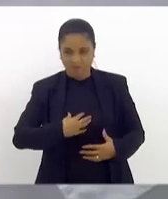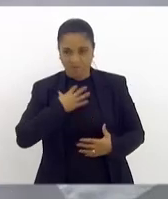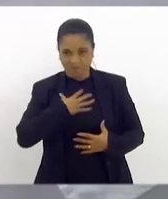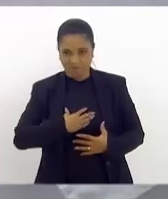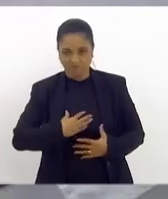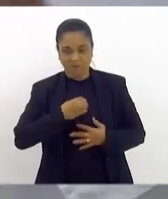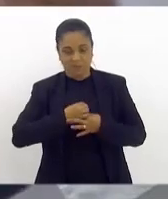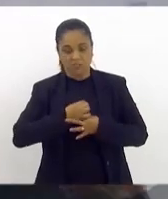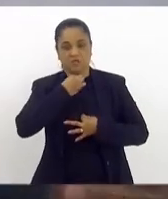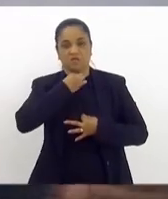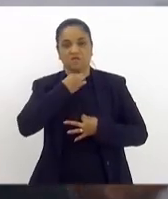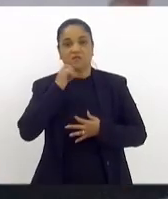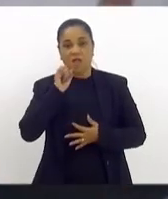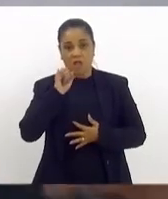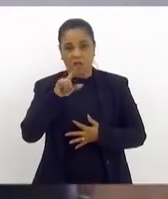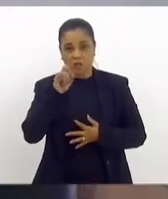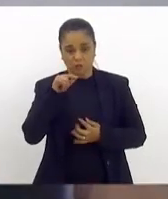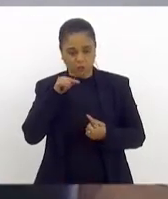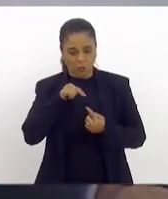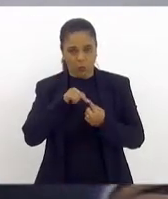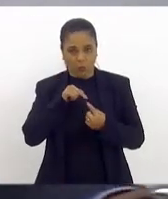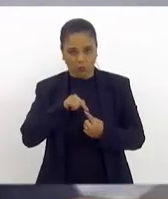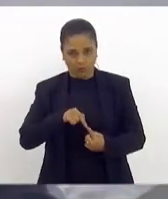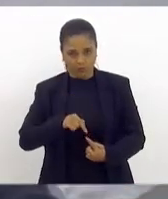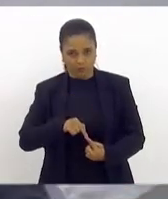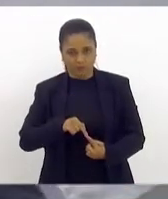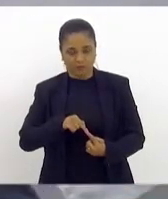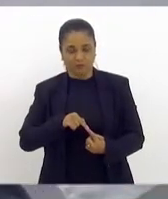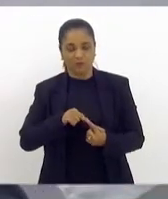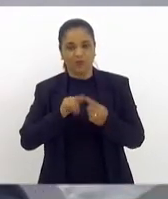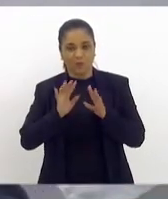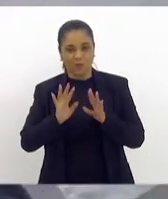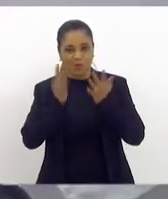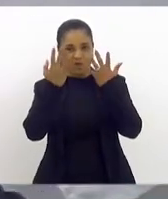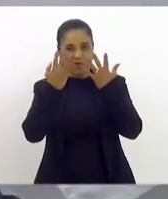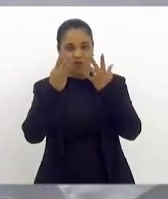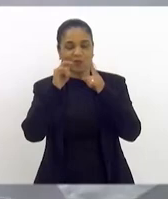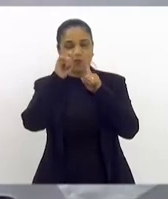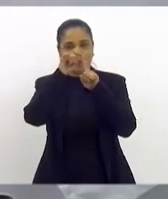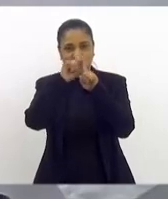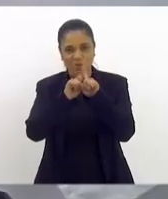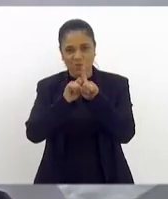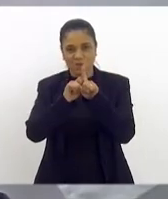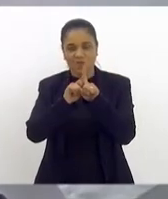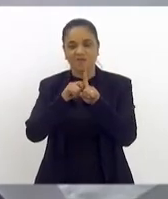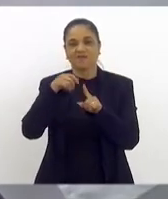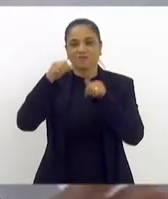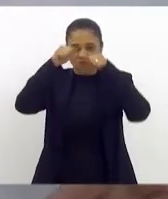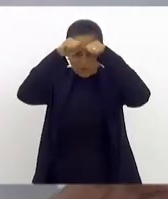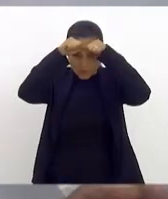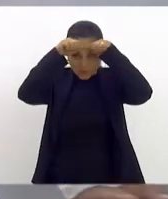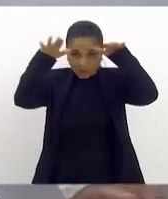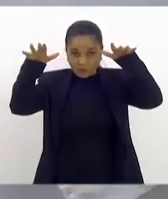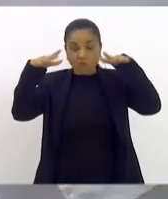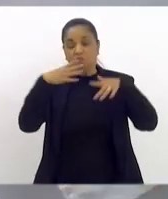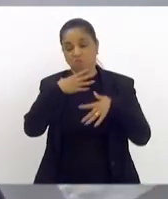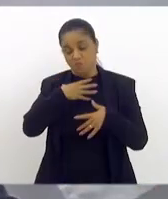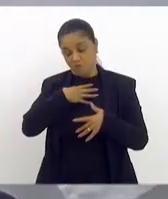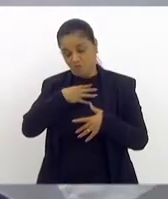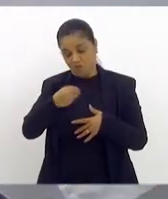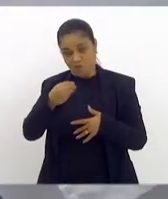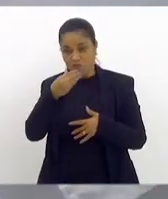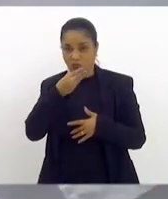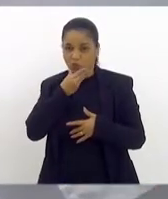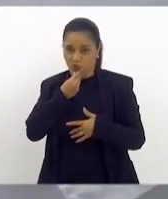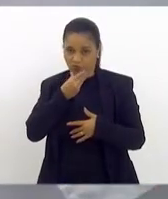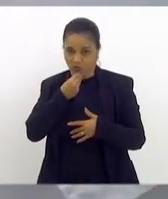também azul, dentro do padrão das comemorações do mês do autismo. E, como meu filho disse que ele é um preto